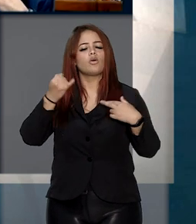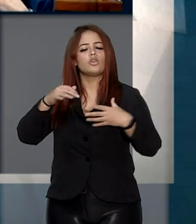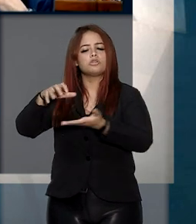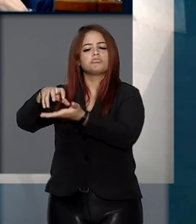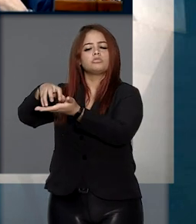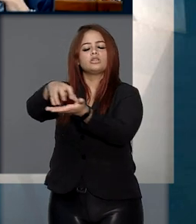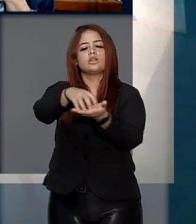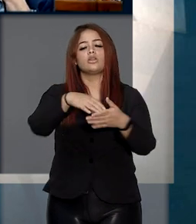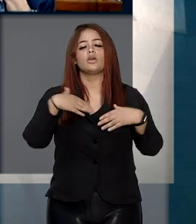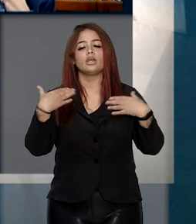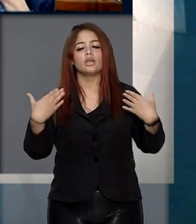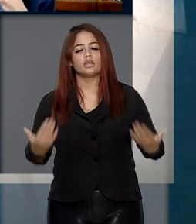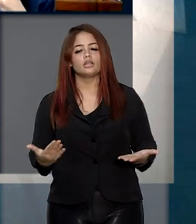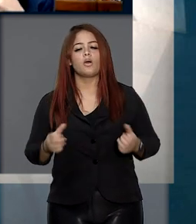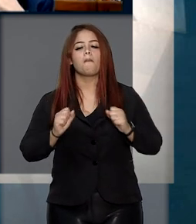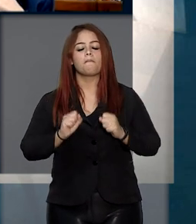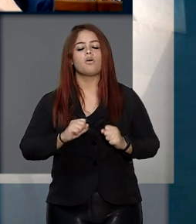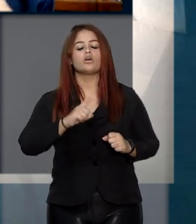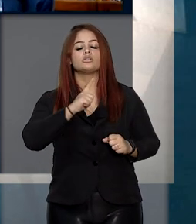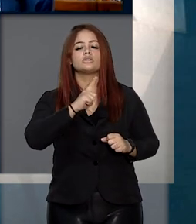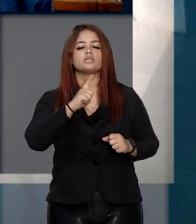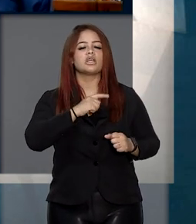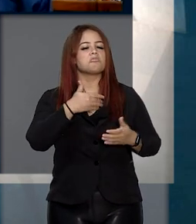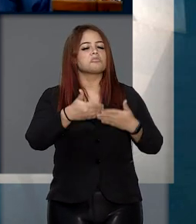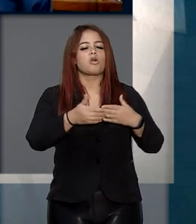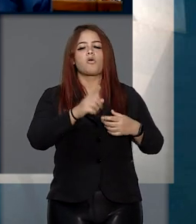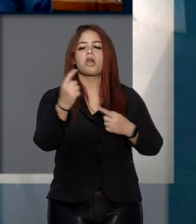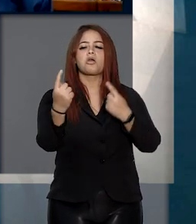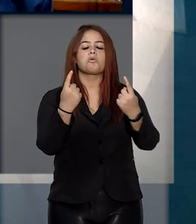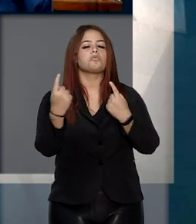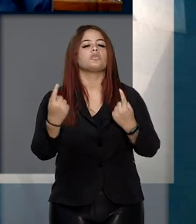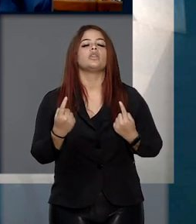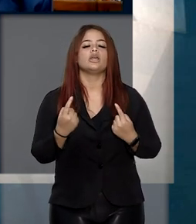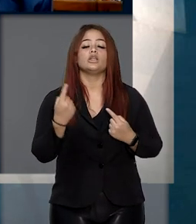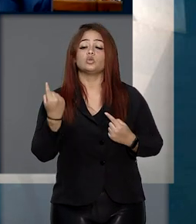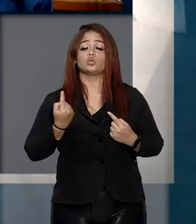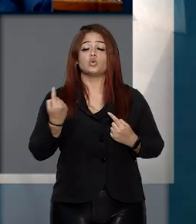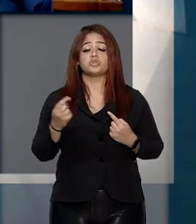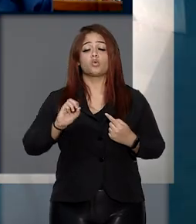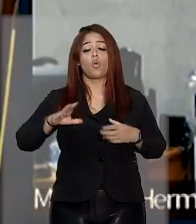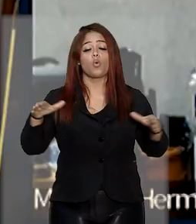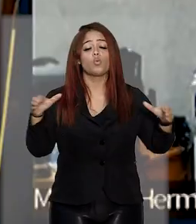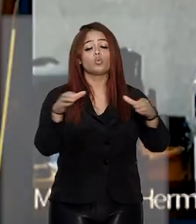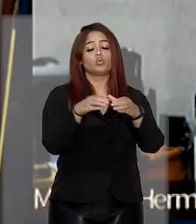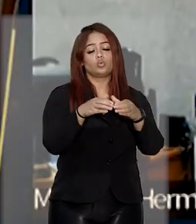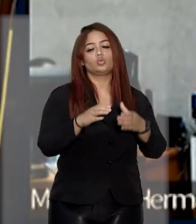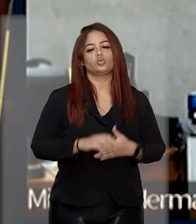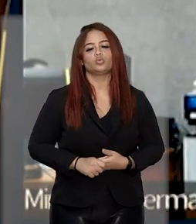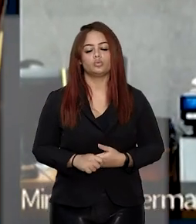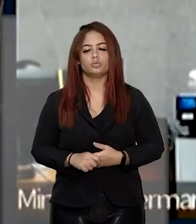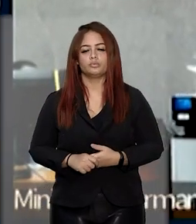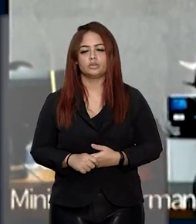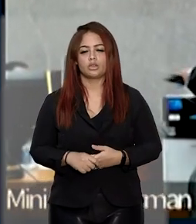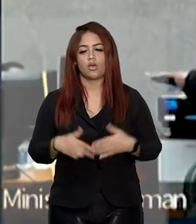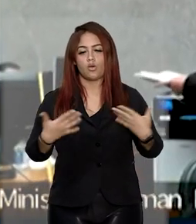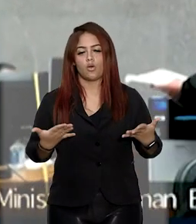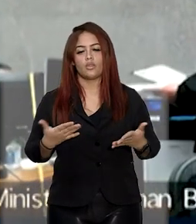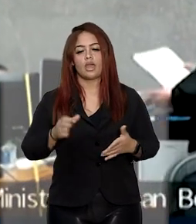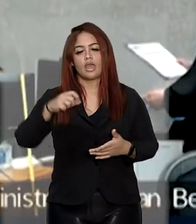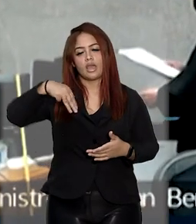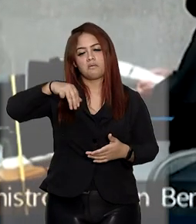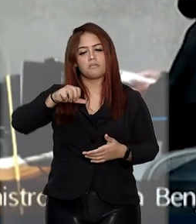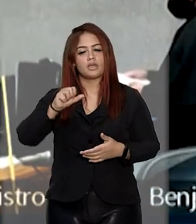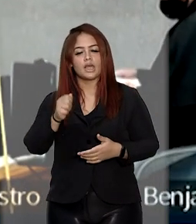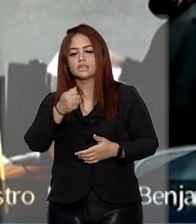o polo passivo pode ser composto por qualquer um deles, isoladamente ou em conjunto. Como o mandado de segurança